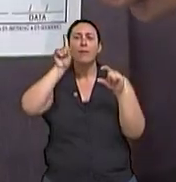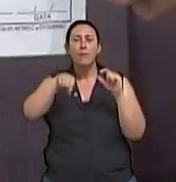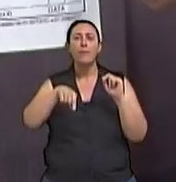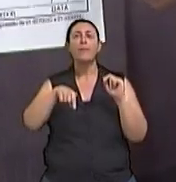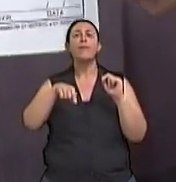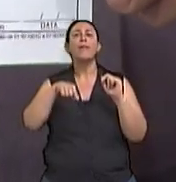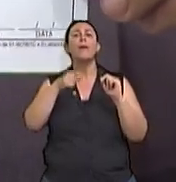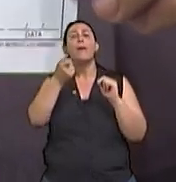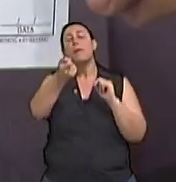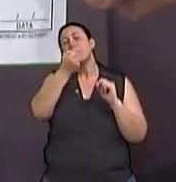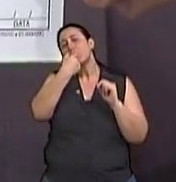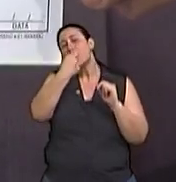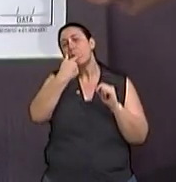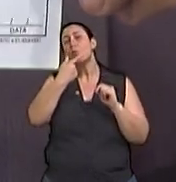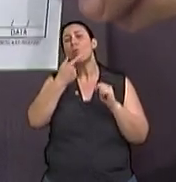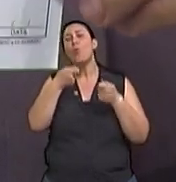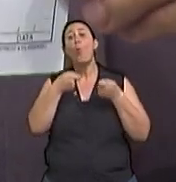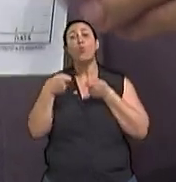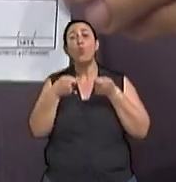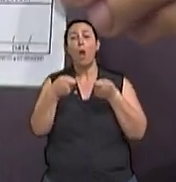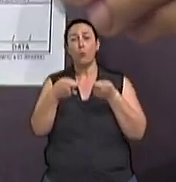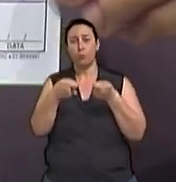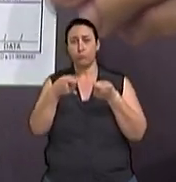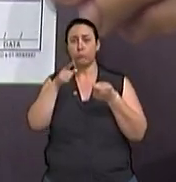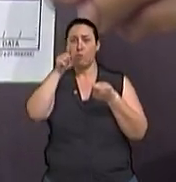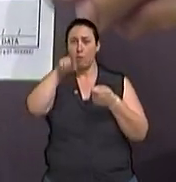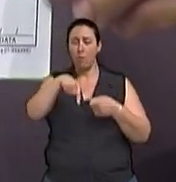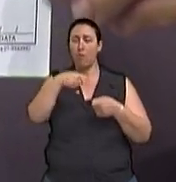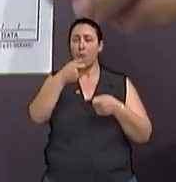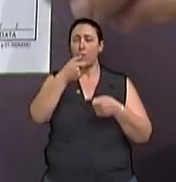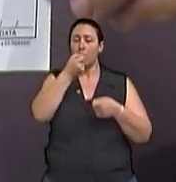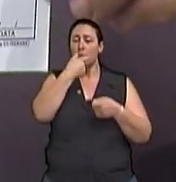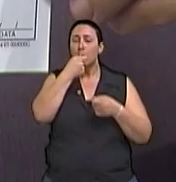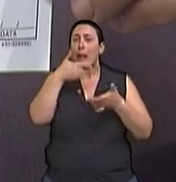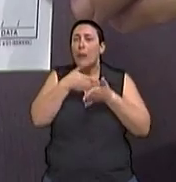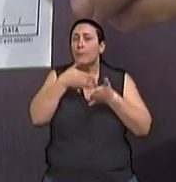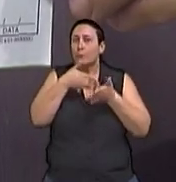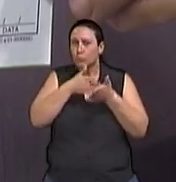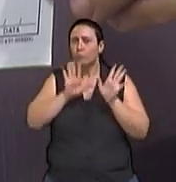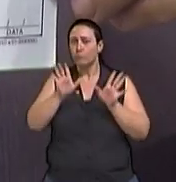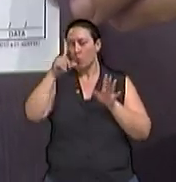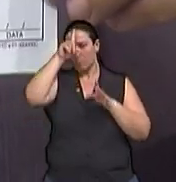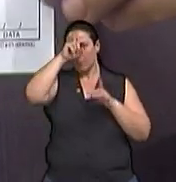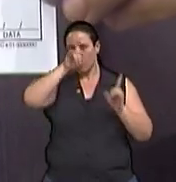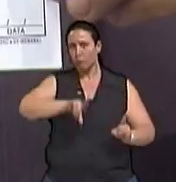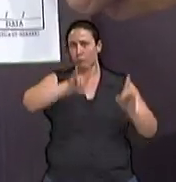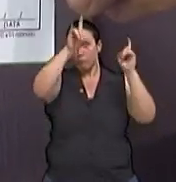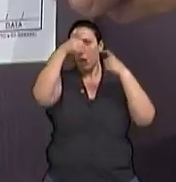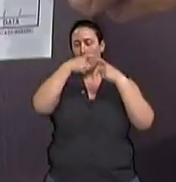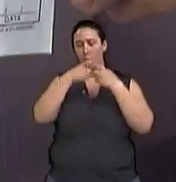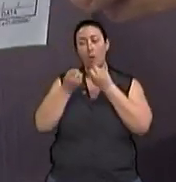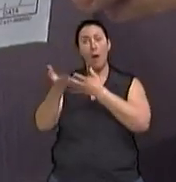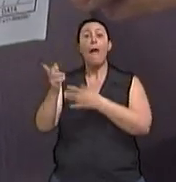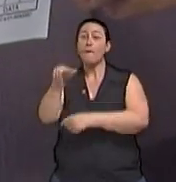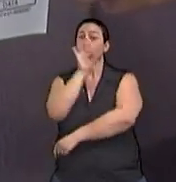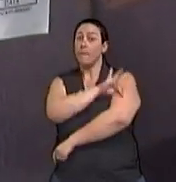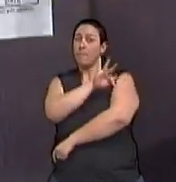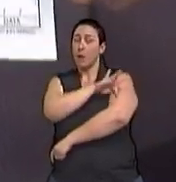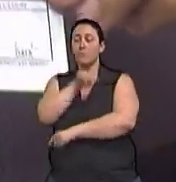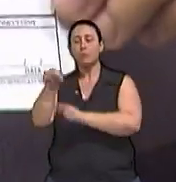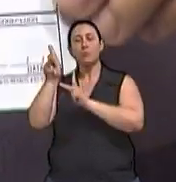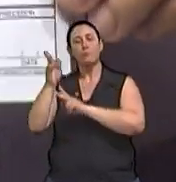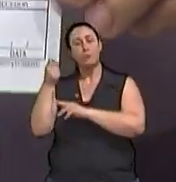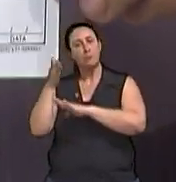para medicamentos controlados, né? Eu trouxe aqui um exemplo lá do nosso hospital de clínicas. Que fica retido na farmácia. É, fica retido. O que é que